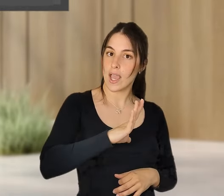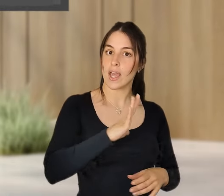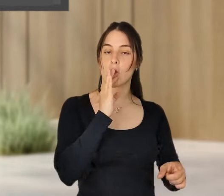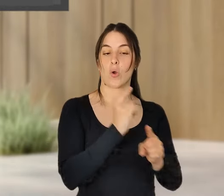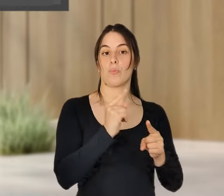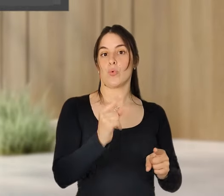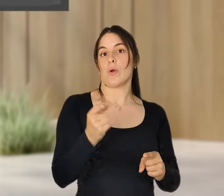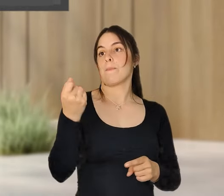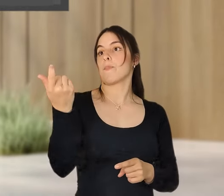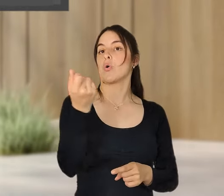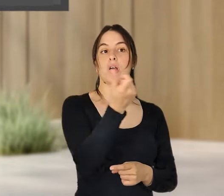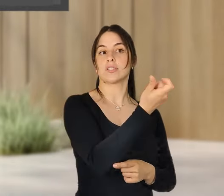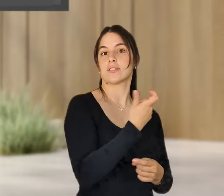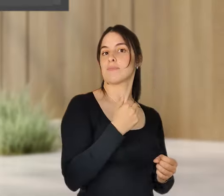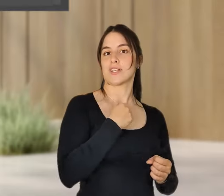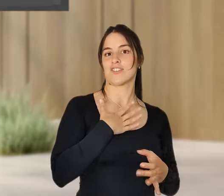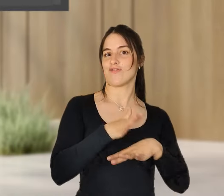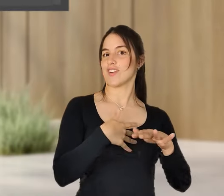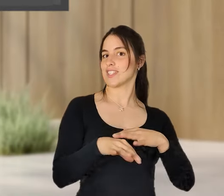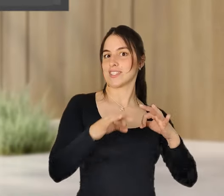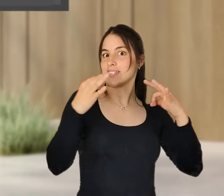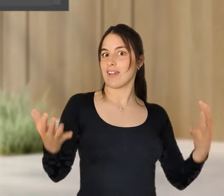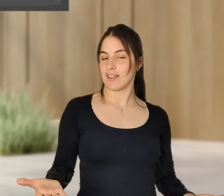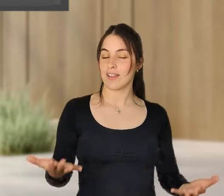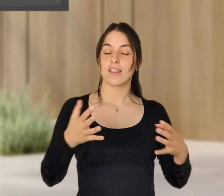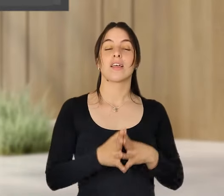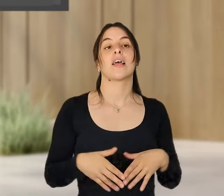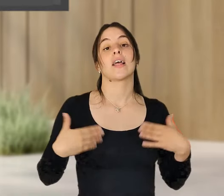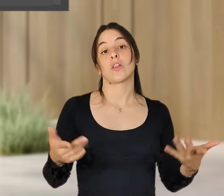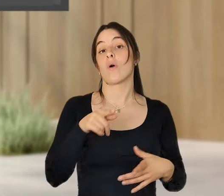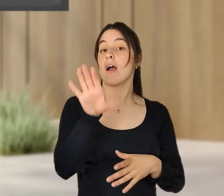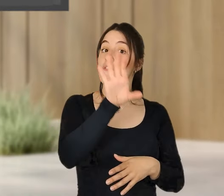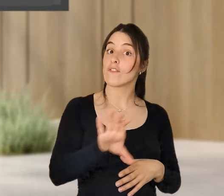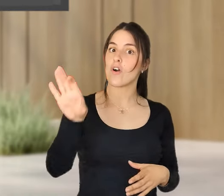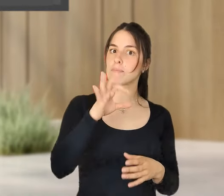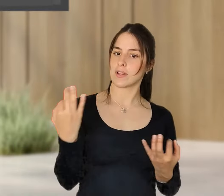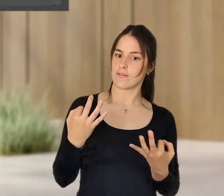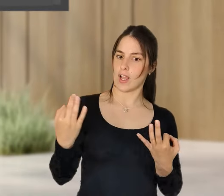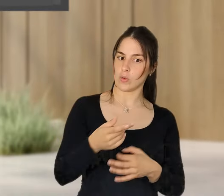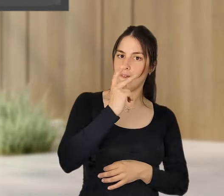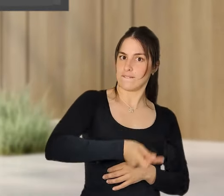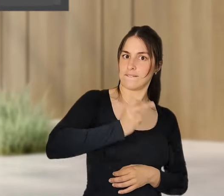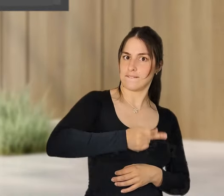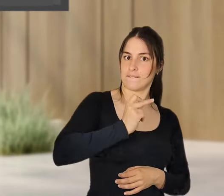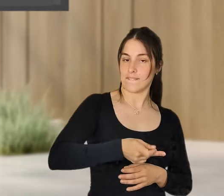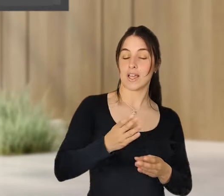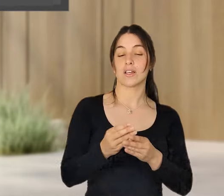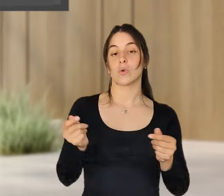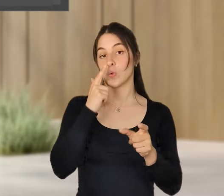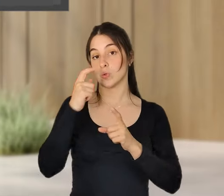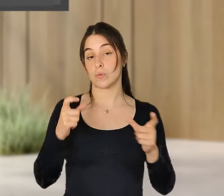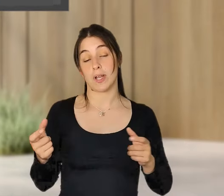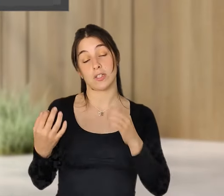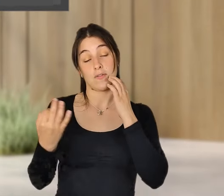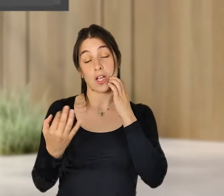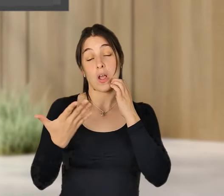muito poucas as empresas que em Portugal estão a fazer e, portanto, é uma forma de captar e manter os recursos humanos, que, aliás, é um dos problemas